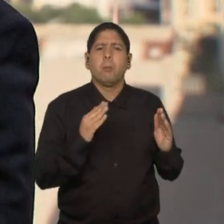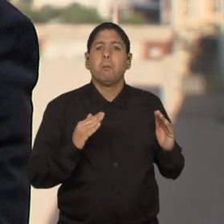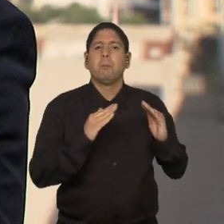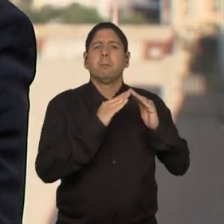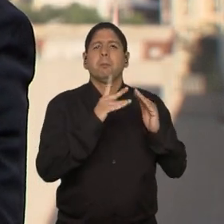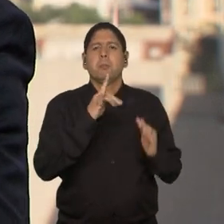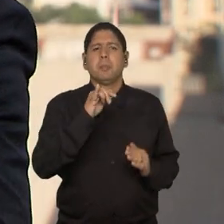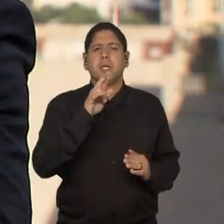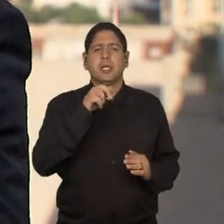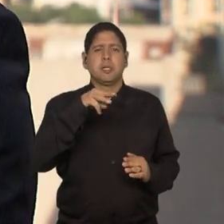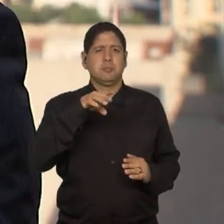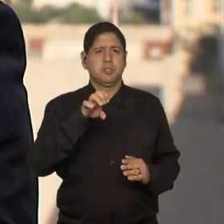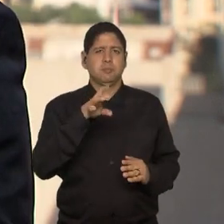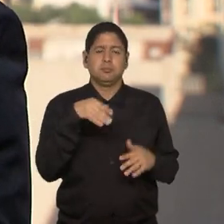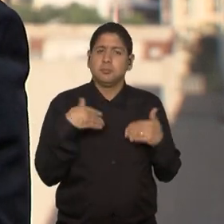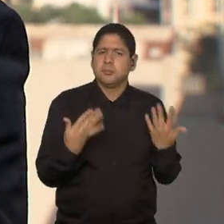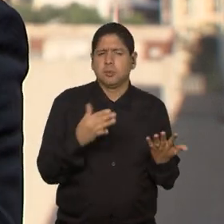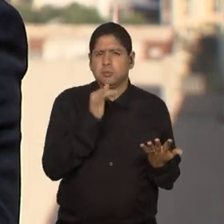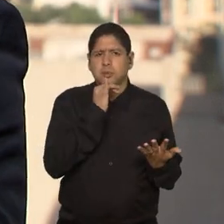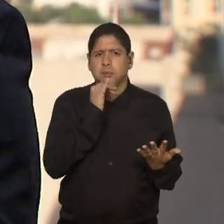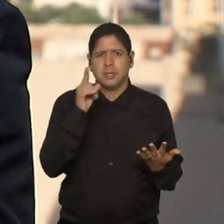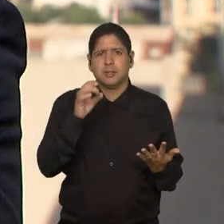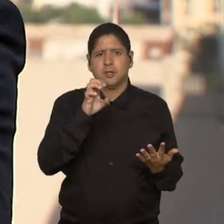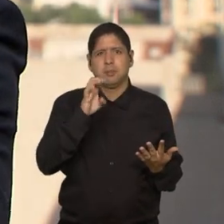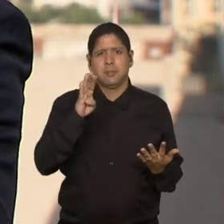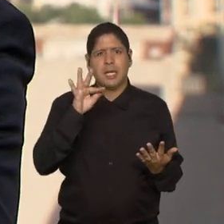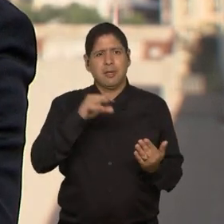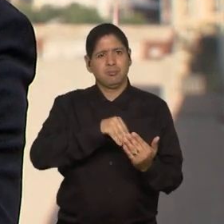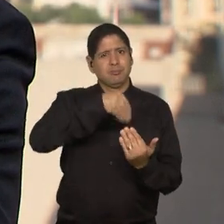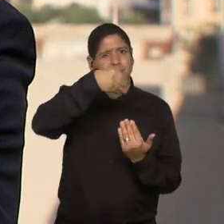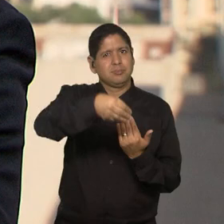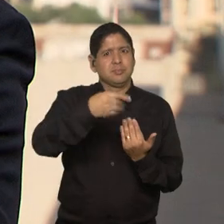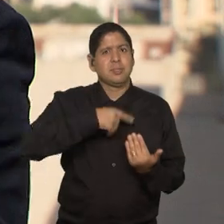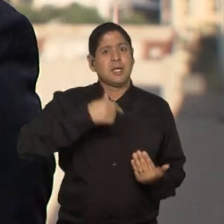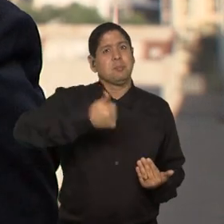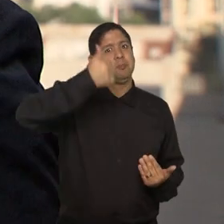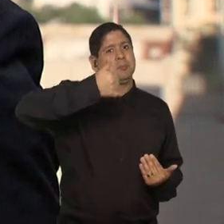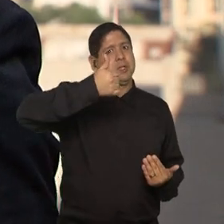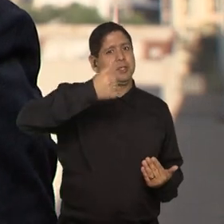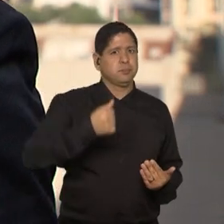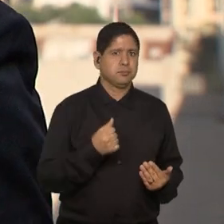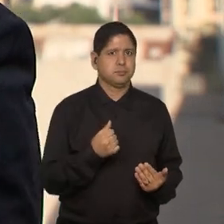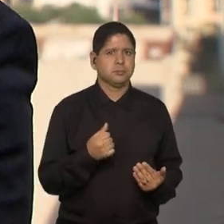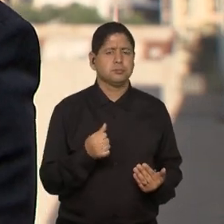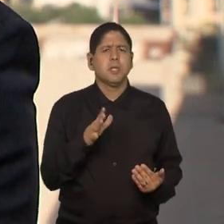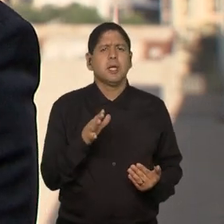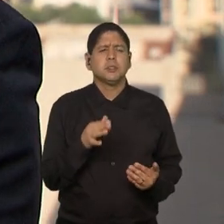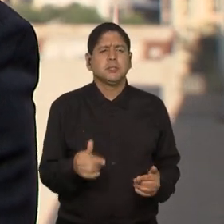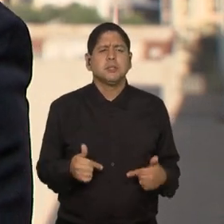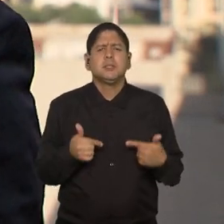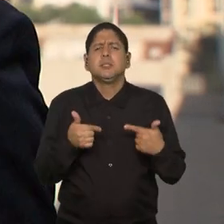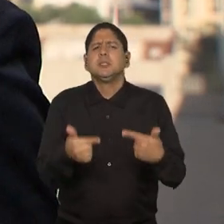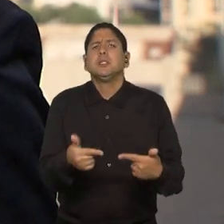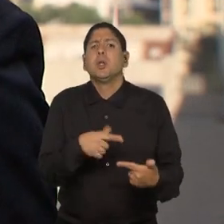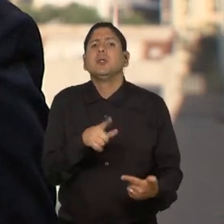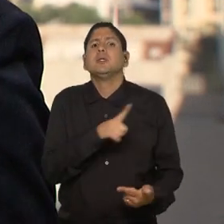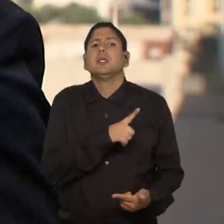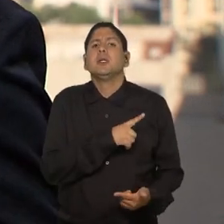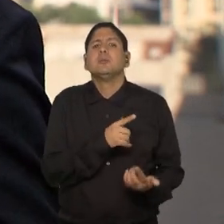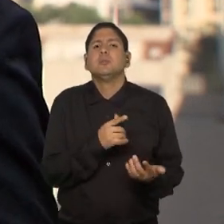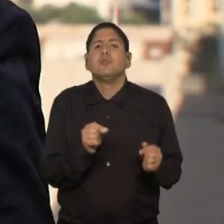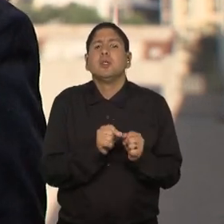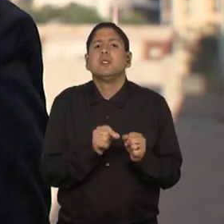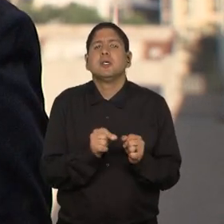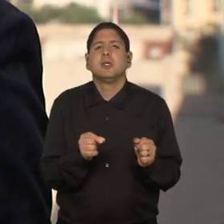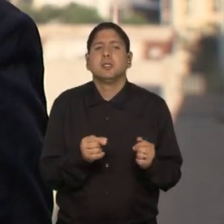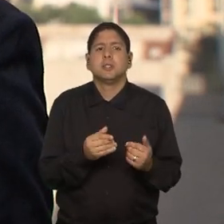toma conta, ela toma o espaço do calendário do topo da pirâmide. Mas que iniciativas nós temos que fazer para